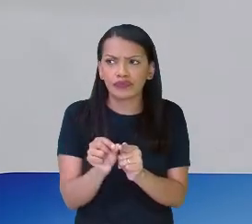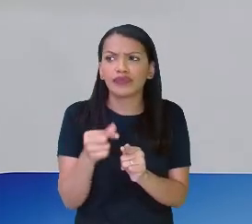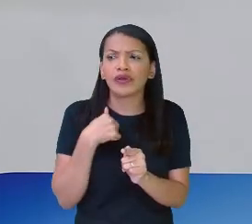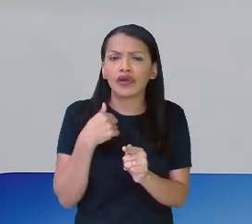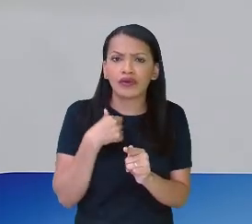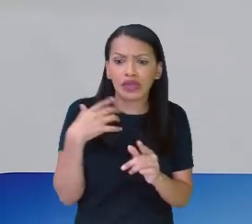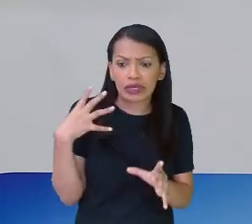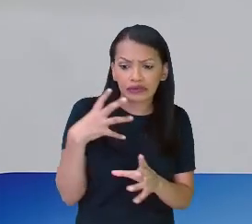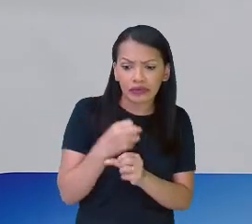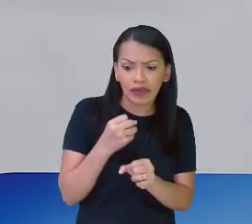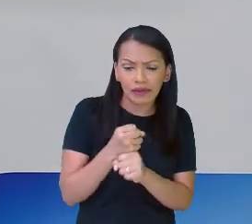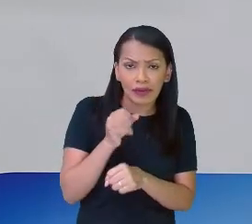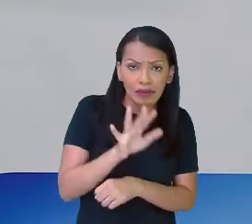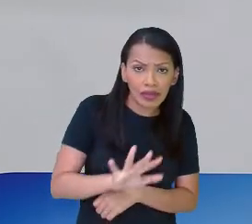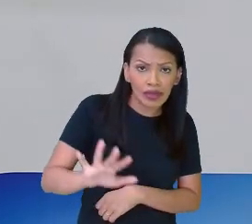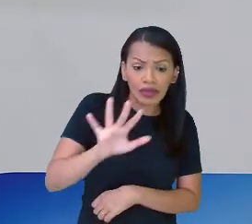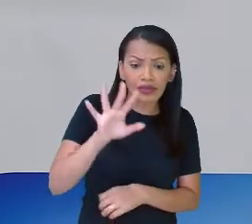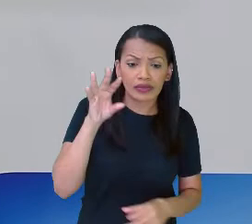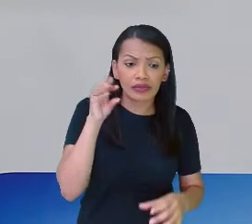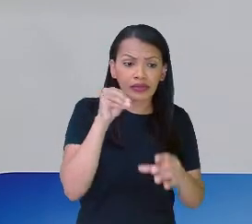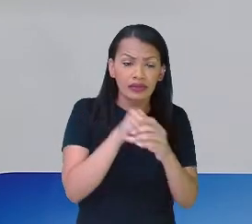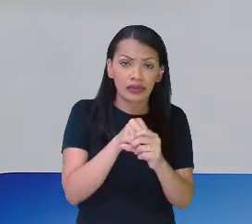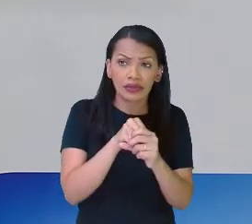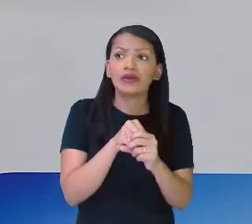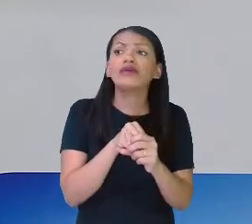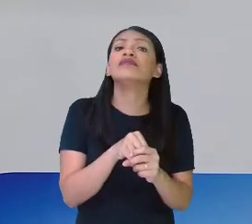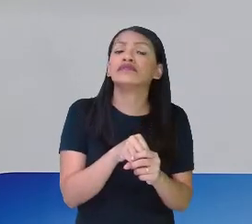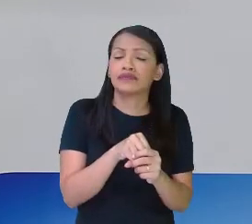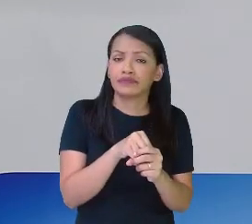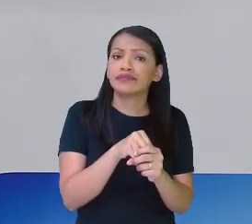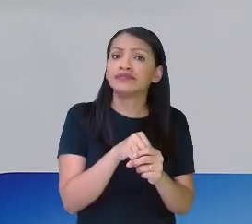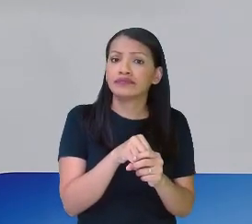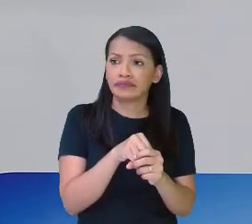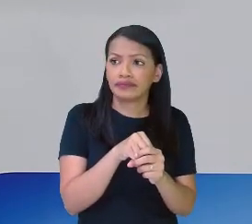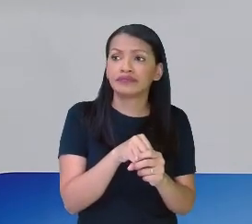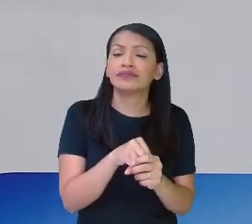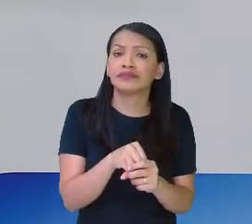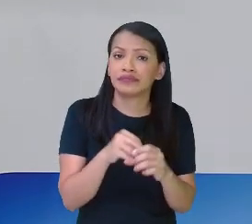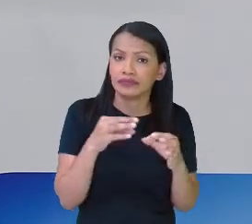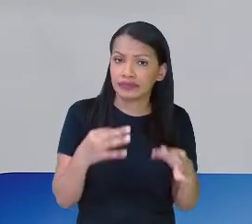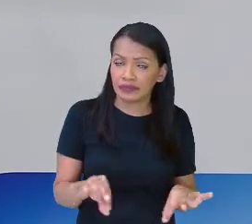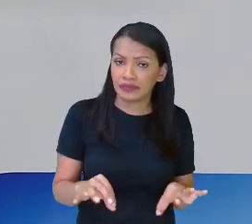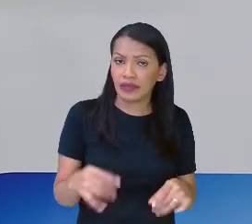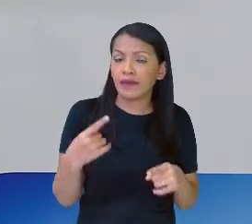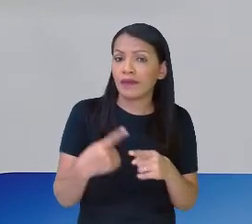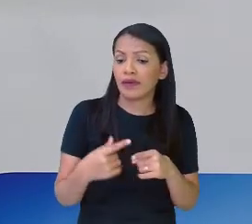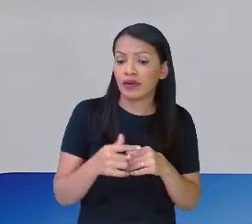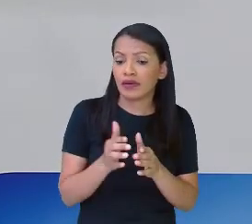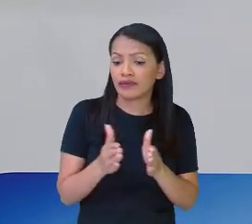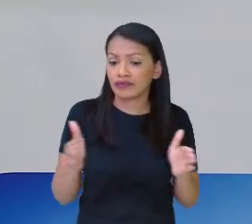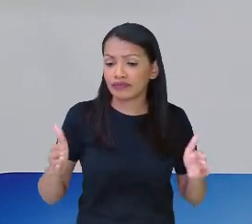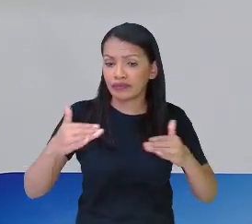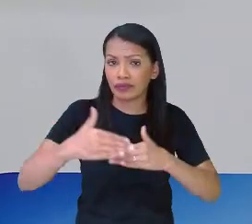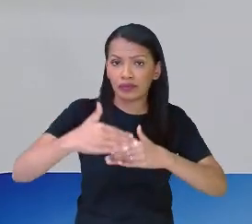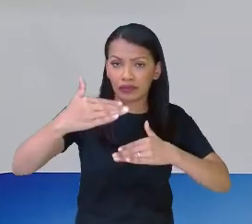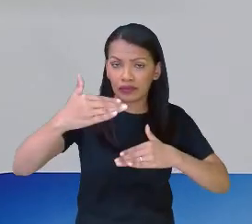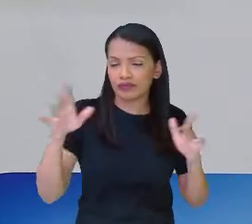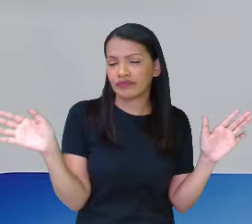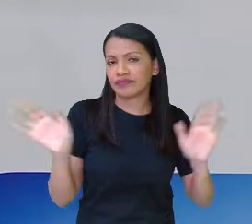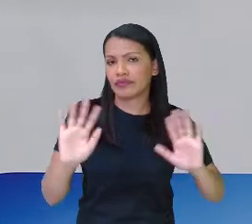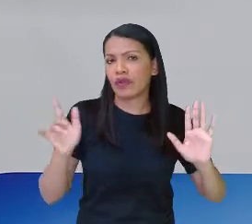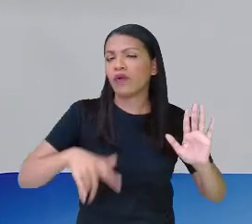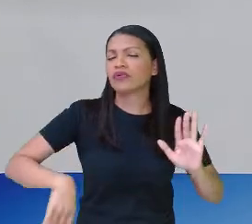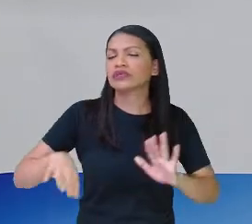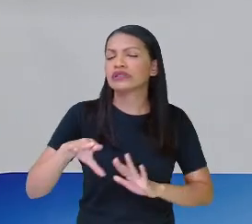quero calcular a área, isso aqui que está dentro, eu vou trabalhar em centímetros quadrados, né? Porque não é metro, não é coisa grande, mas